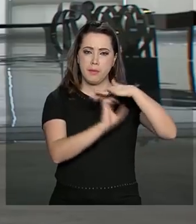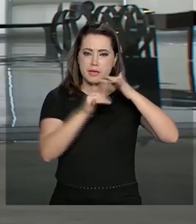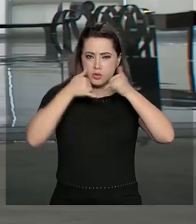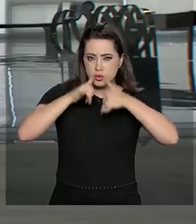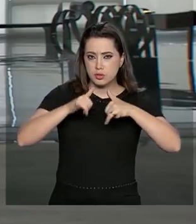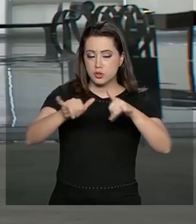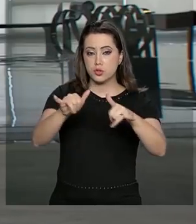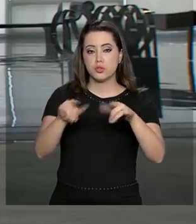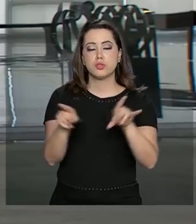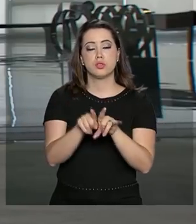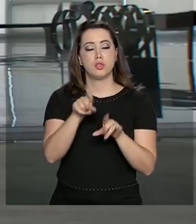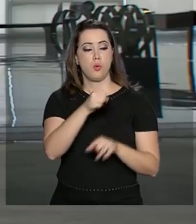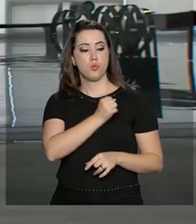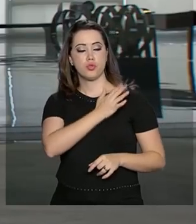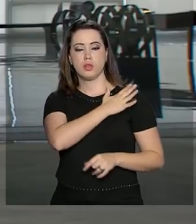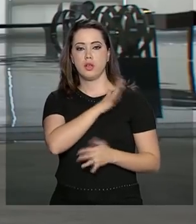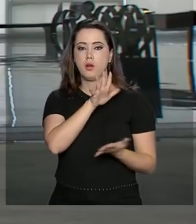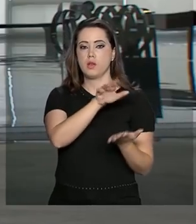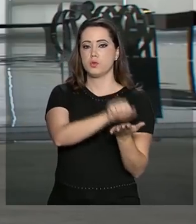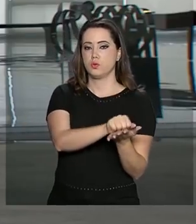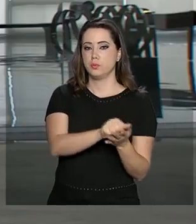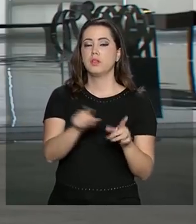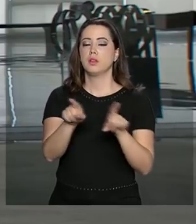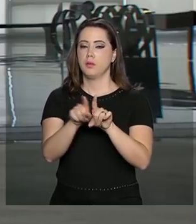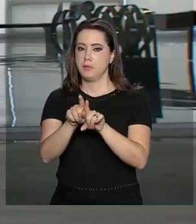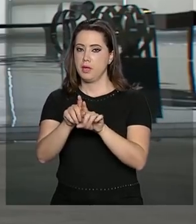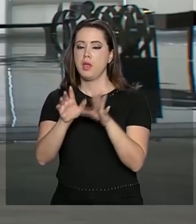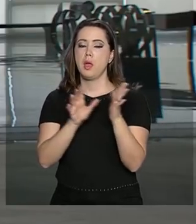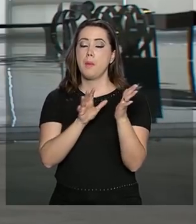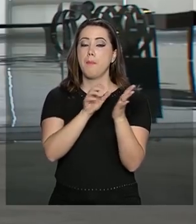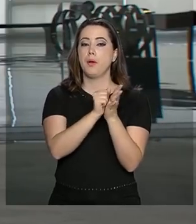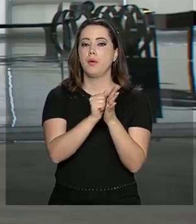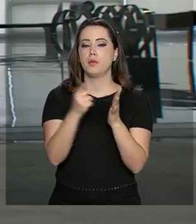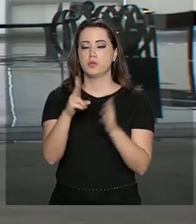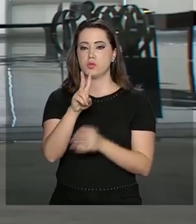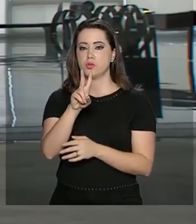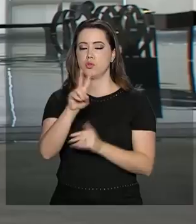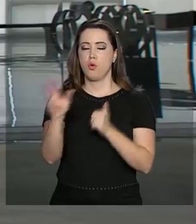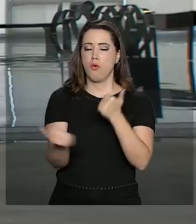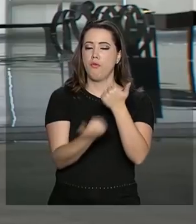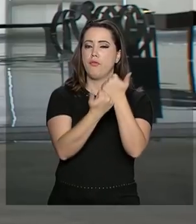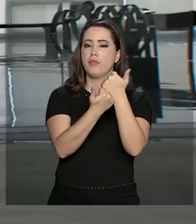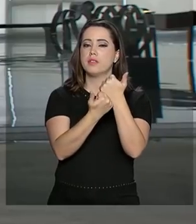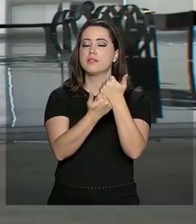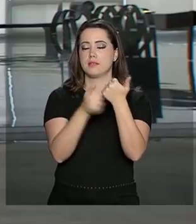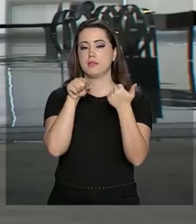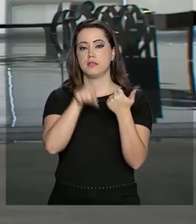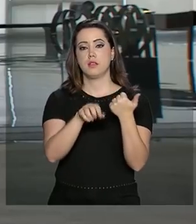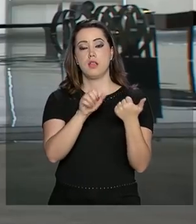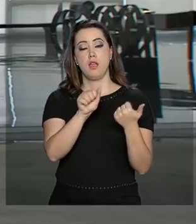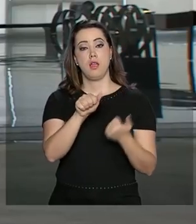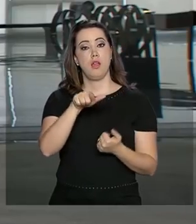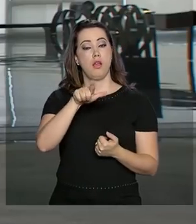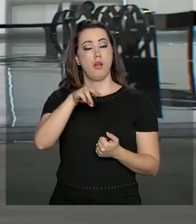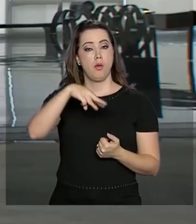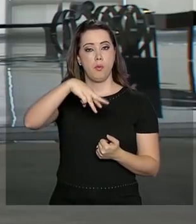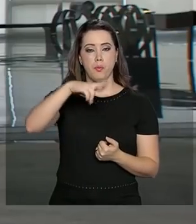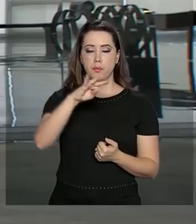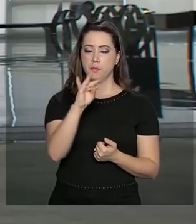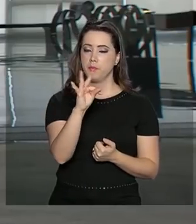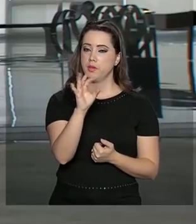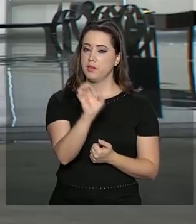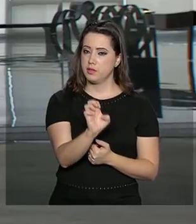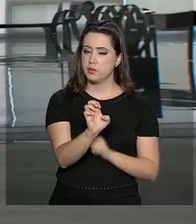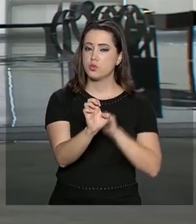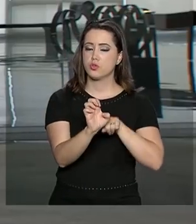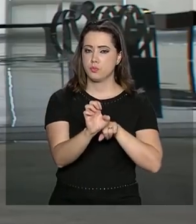financeiro executivo da Binacional, o vice-almirante Anatalício Risden Jr. Essa cerimônia contou ainda com a